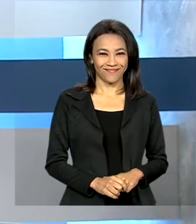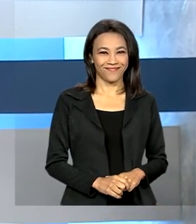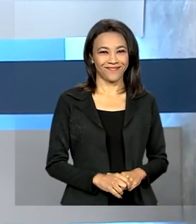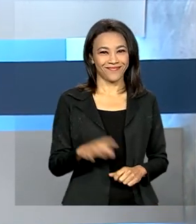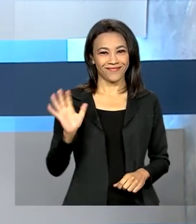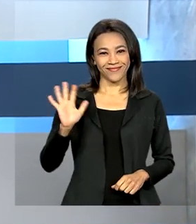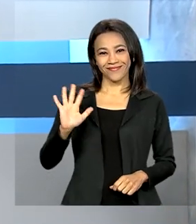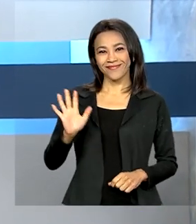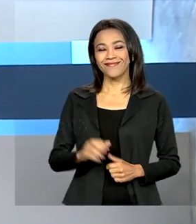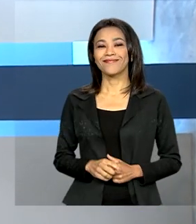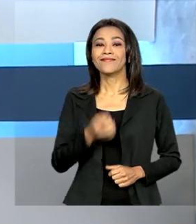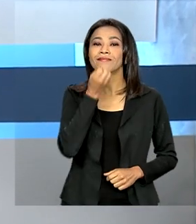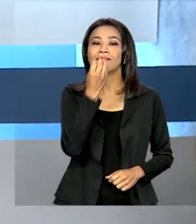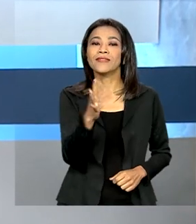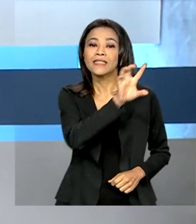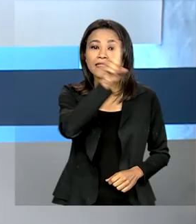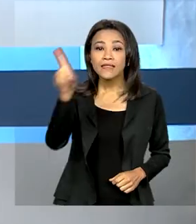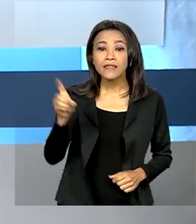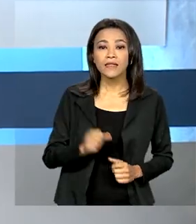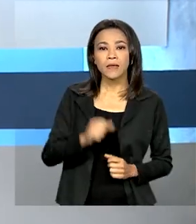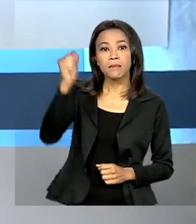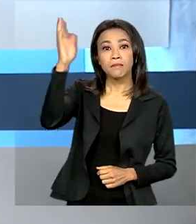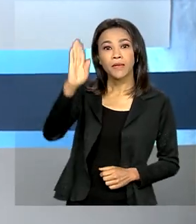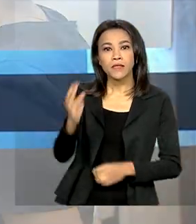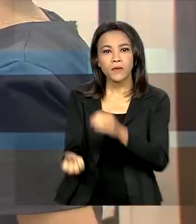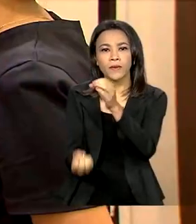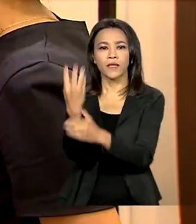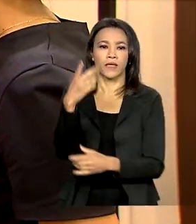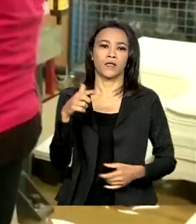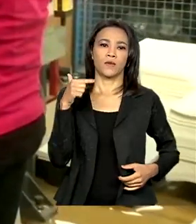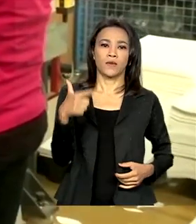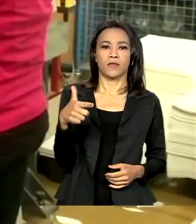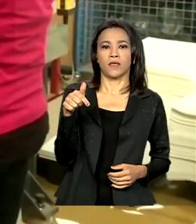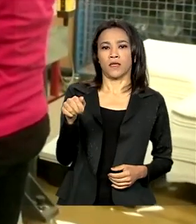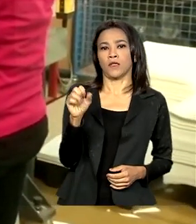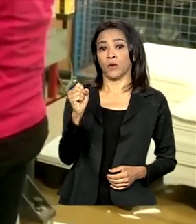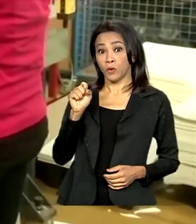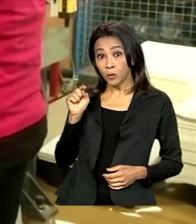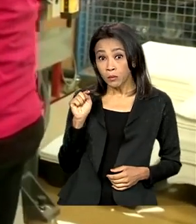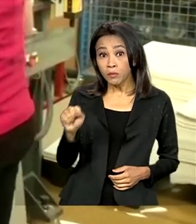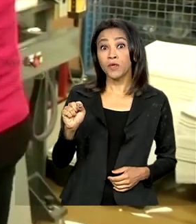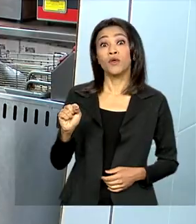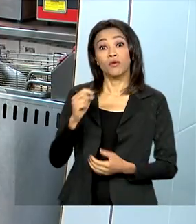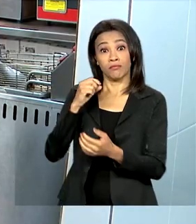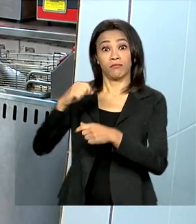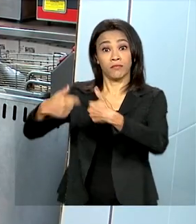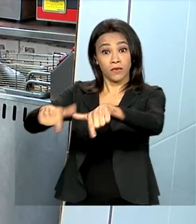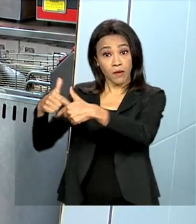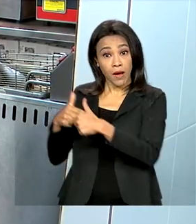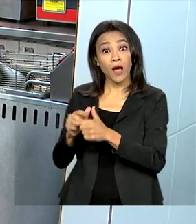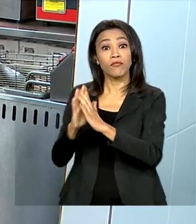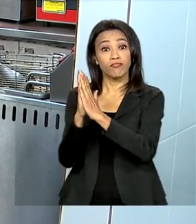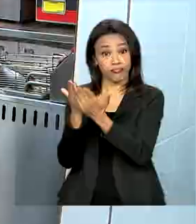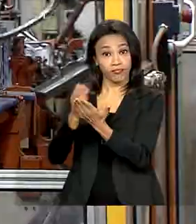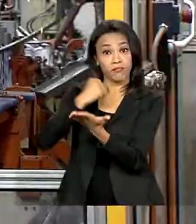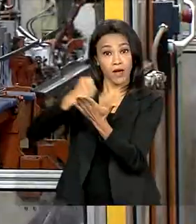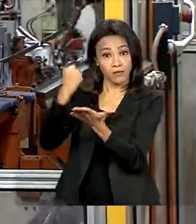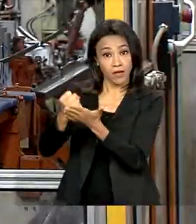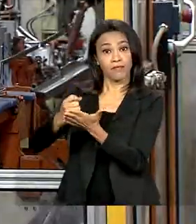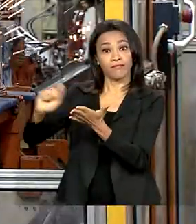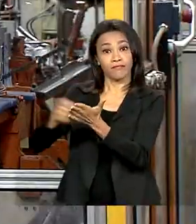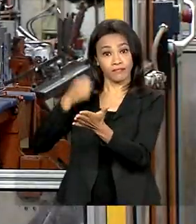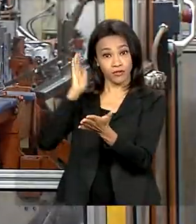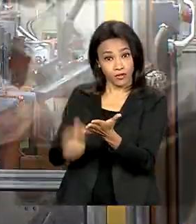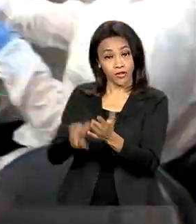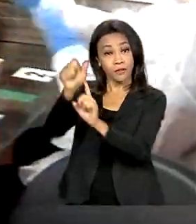Olá, bom dia! Brasil cria 278 mil empregos com carteira assinada em setembro.